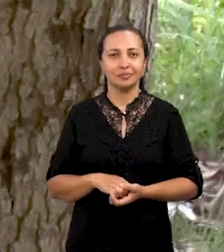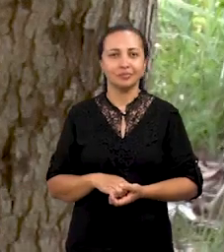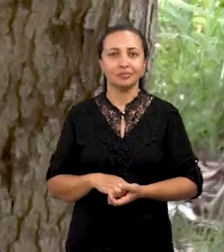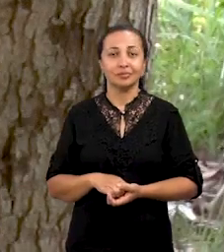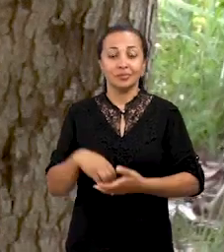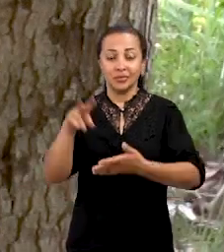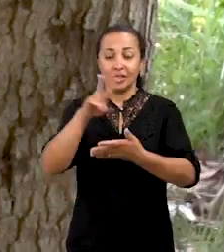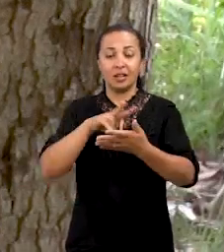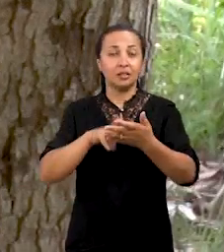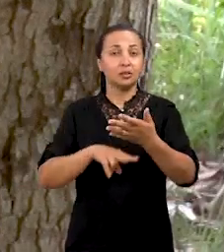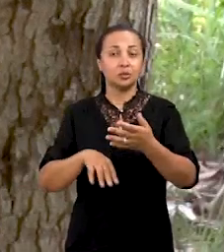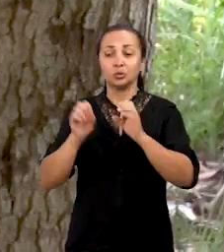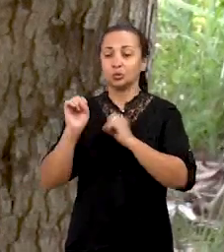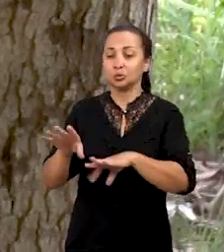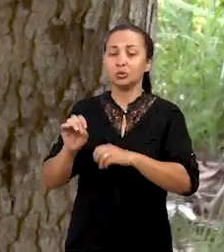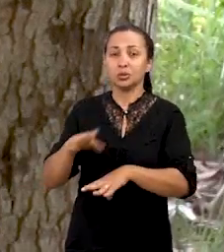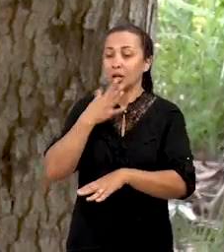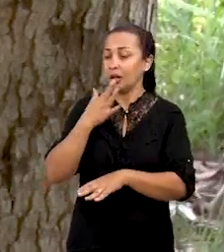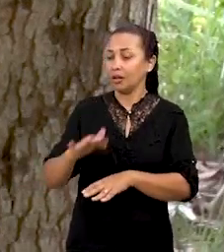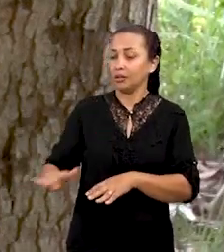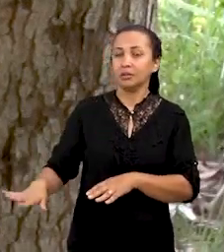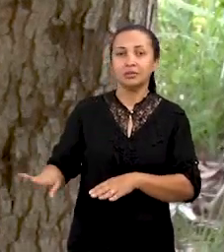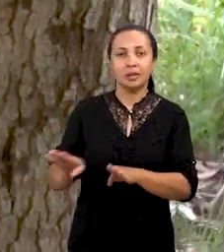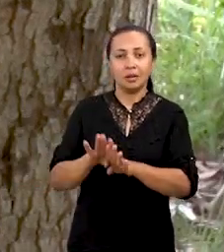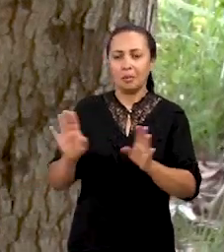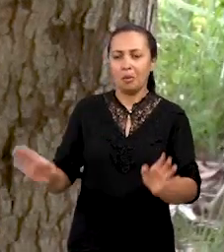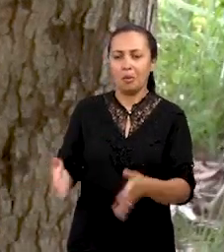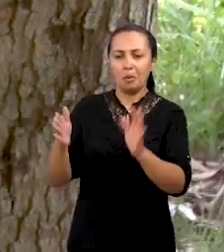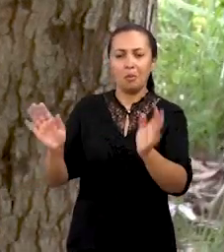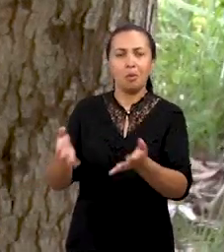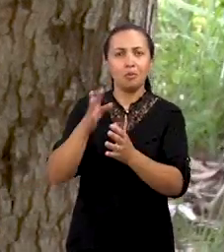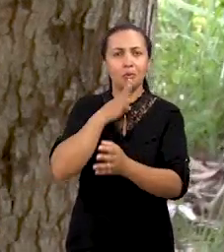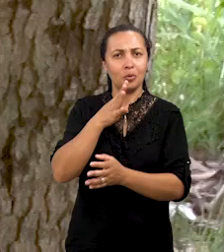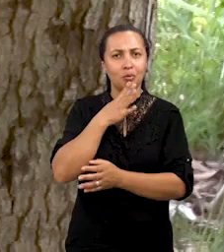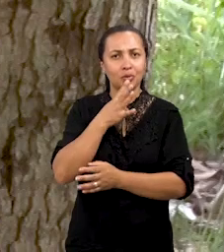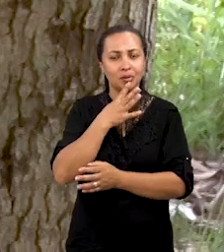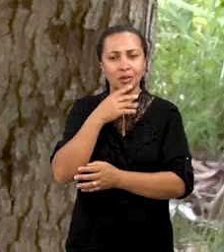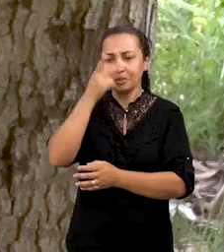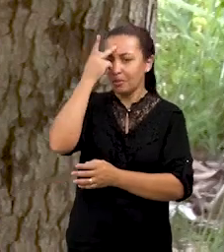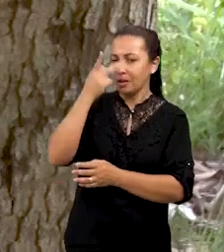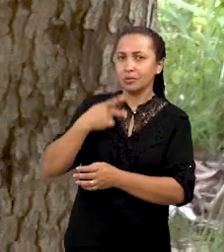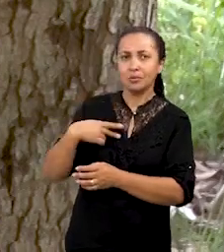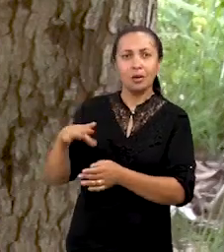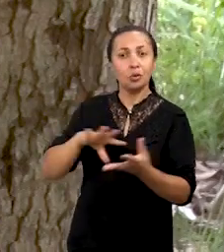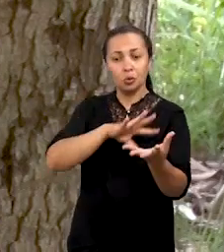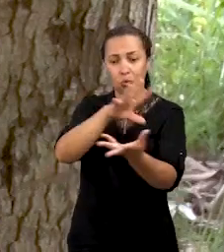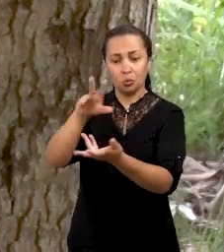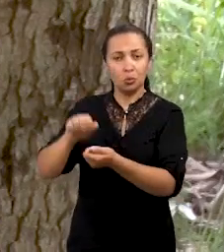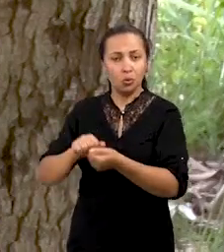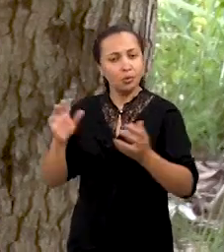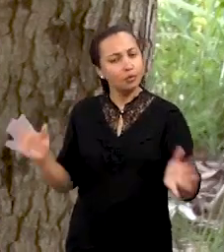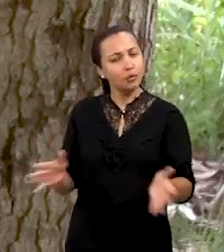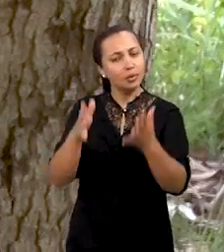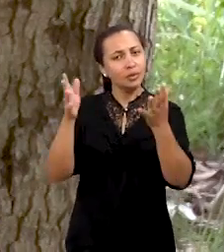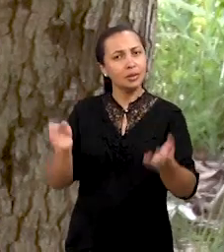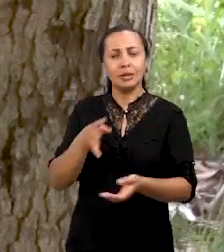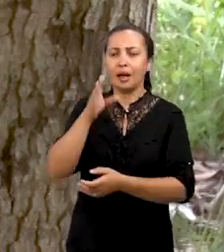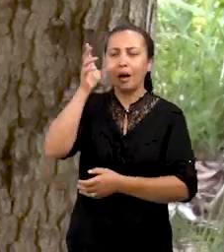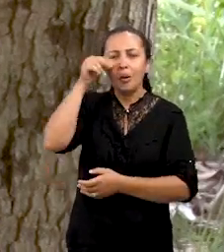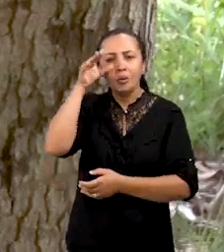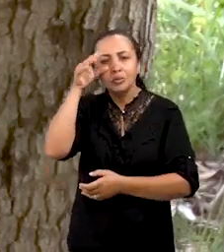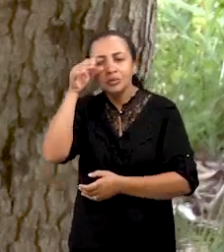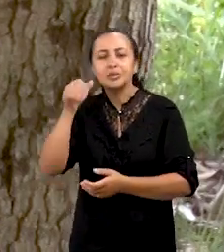A literatura na educação infantil é capaz de promover o conhecimento de si e do mundo, incentivando a curiosidade, a